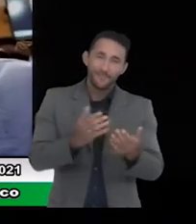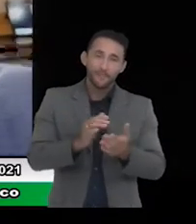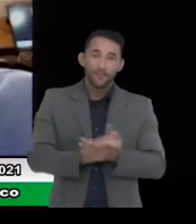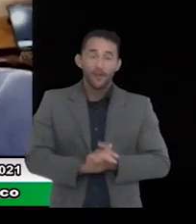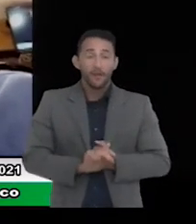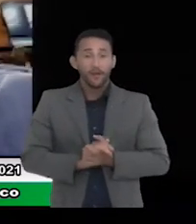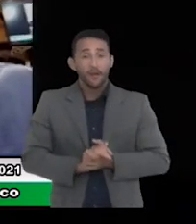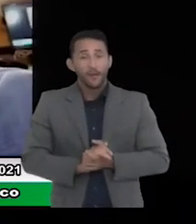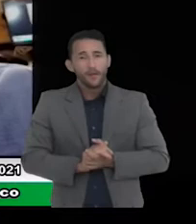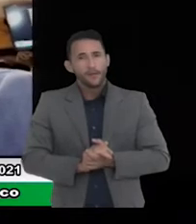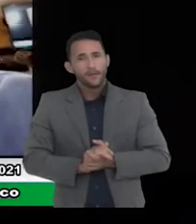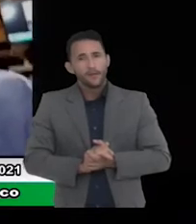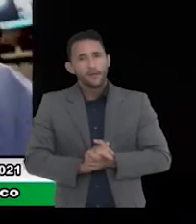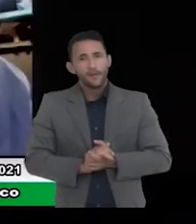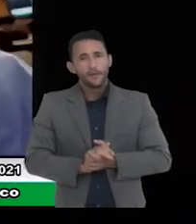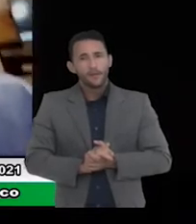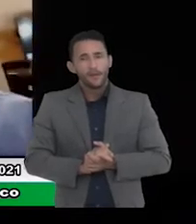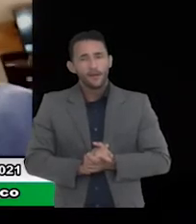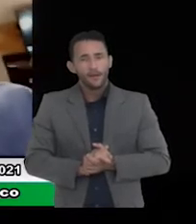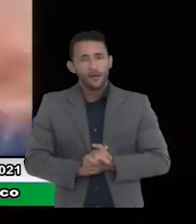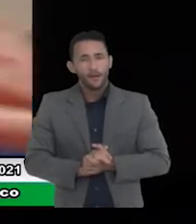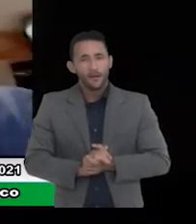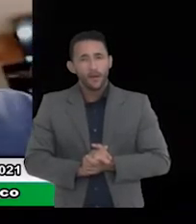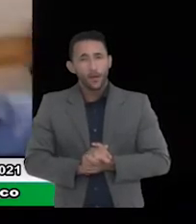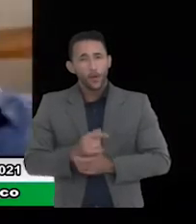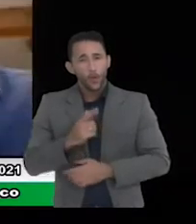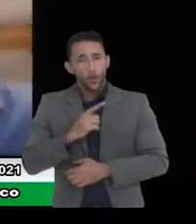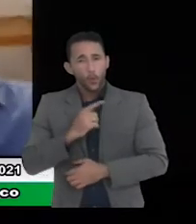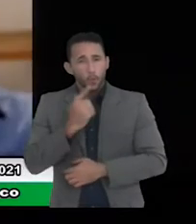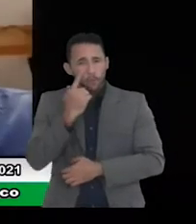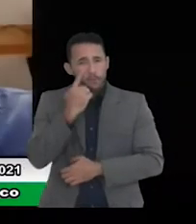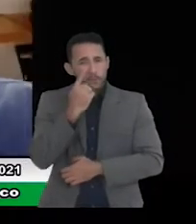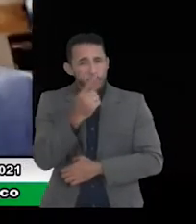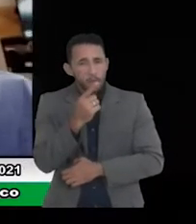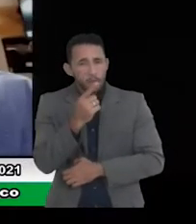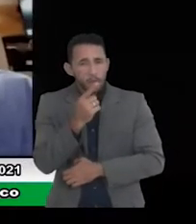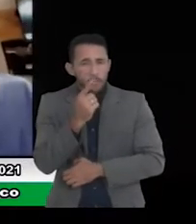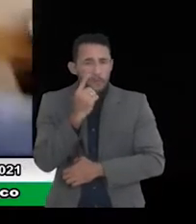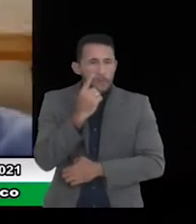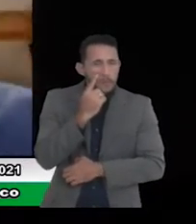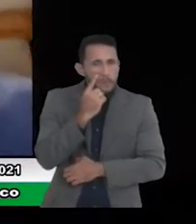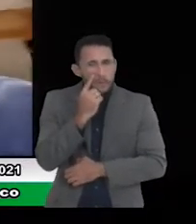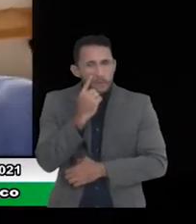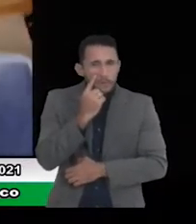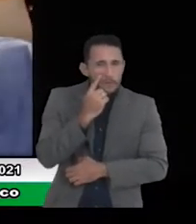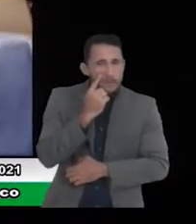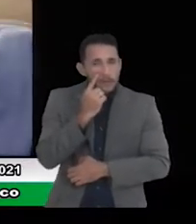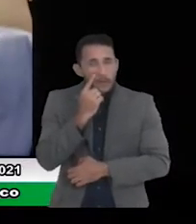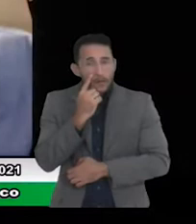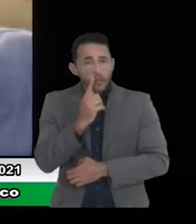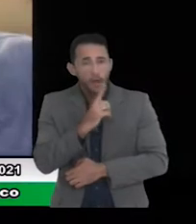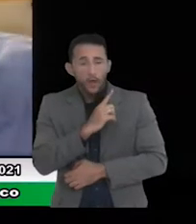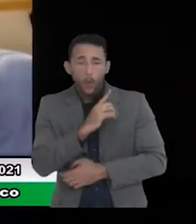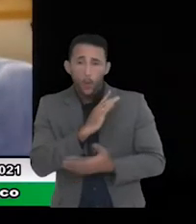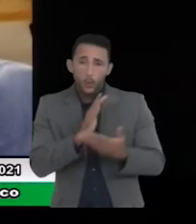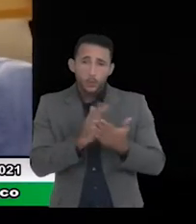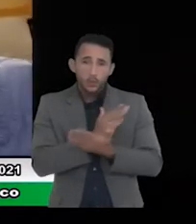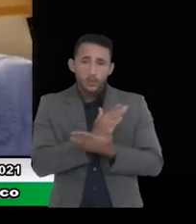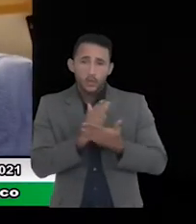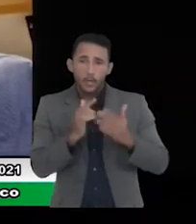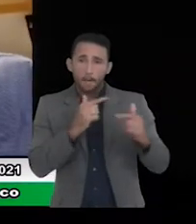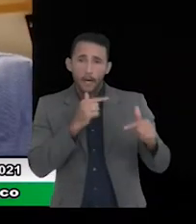só efetivamente a gente está acompanhando aqui um pouco de lado fazendo mais alguns trabalhos aqui mas